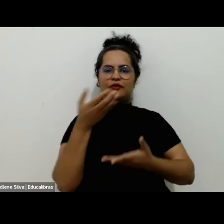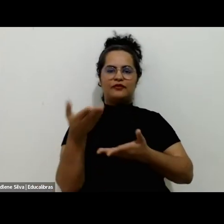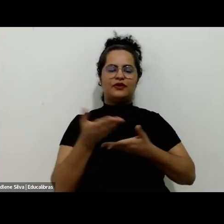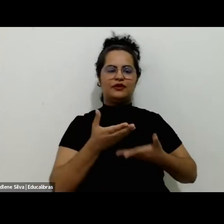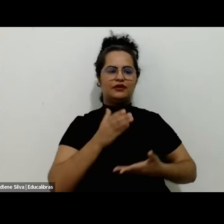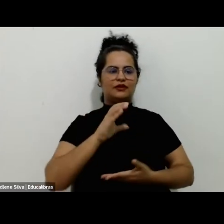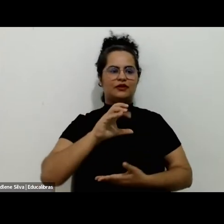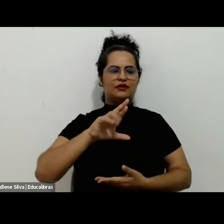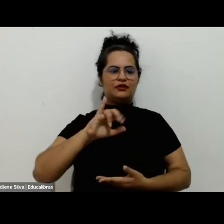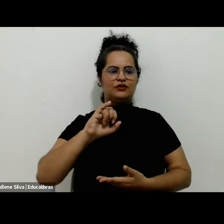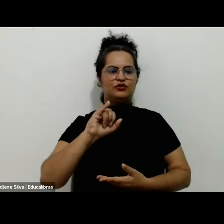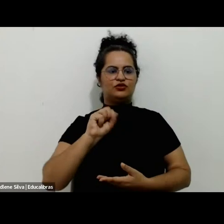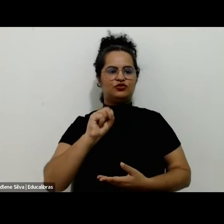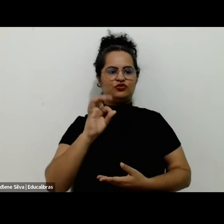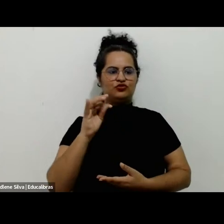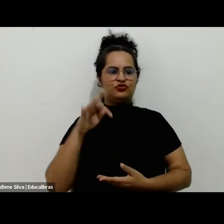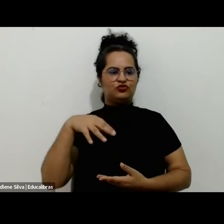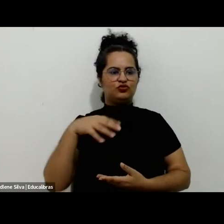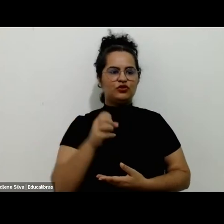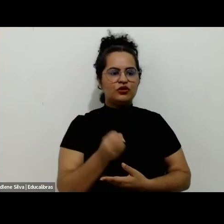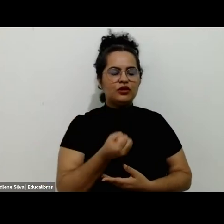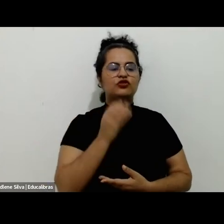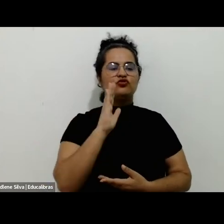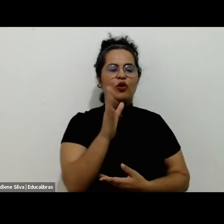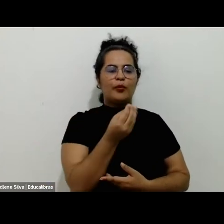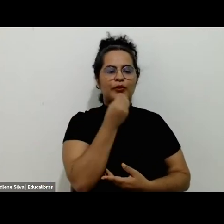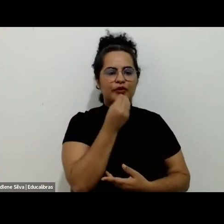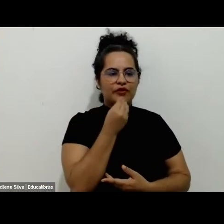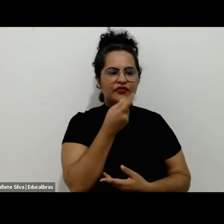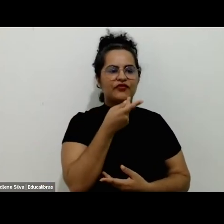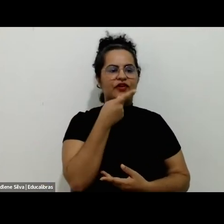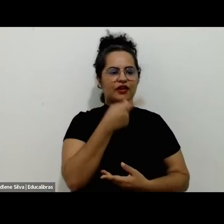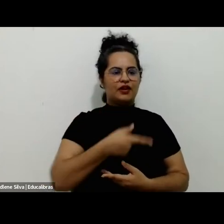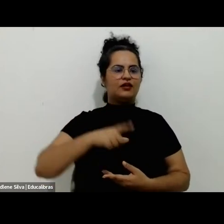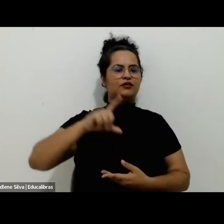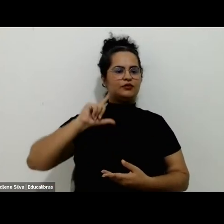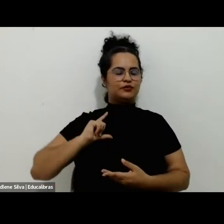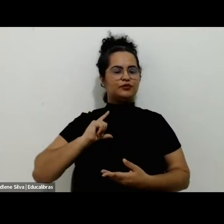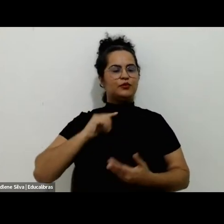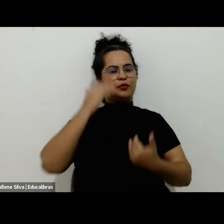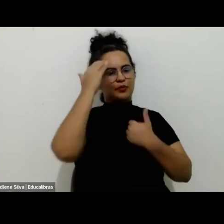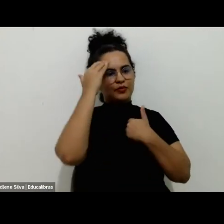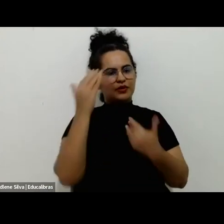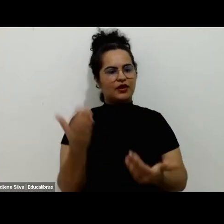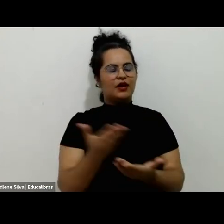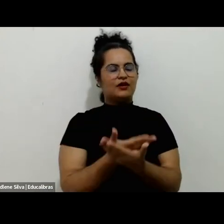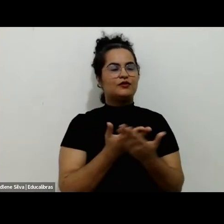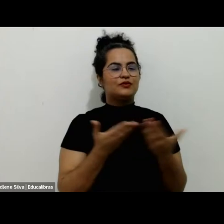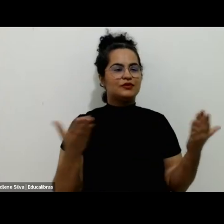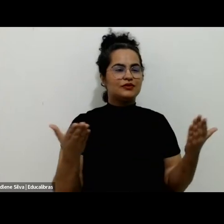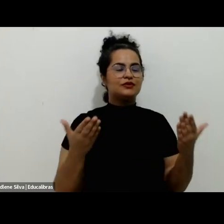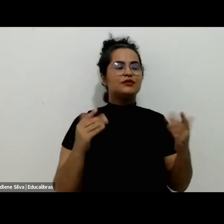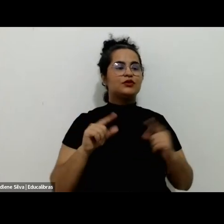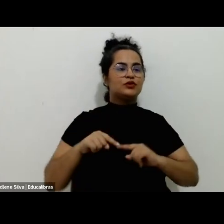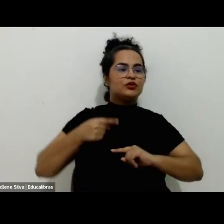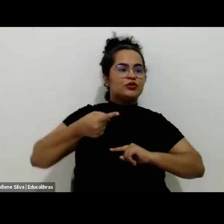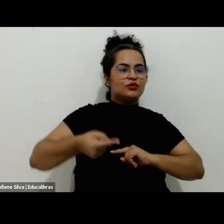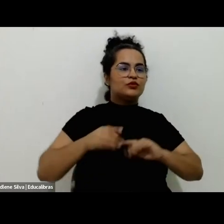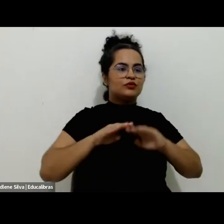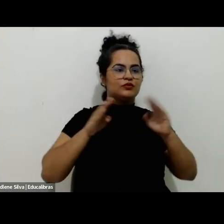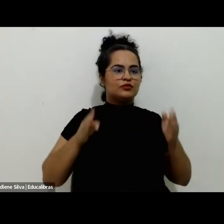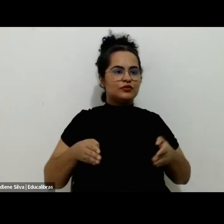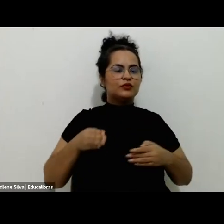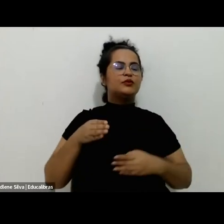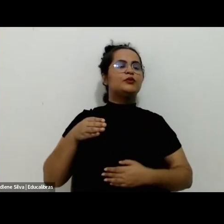Froder, que já tiveram oportunidade de falar. Também eu queria agradecer, já na mesa seguinte, o professor John Tower,